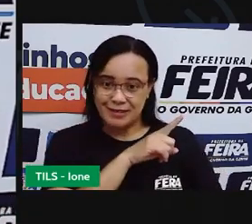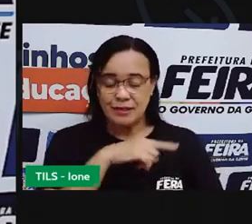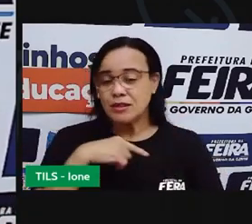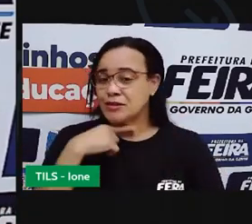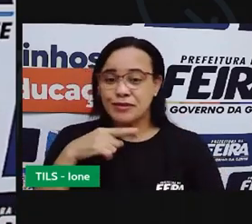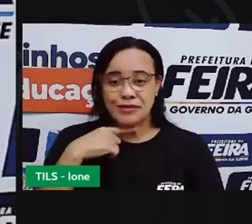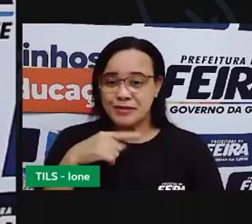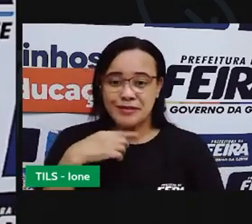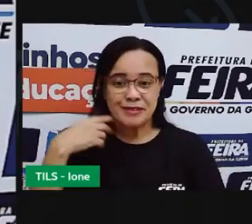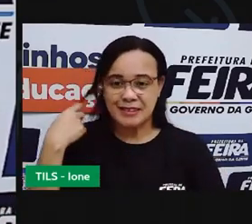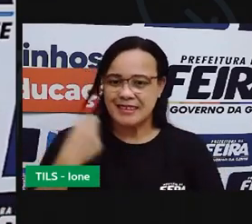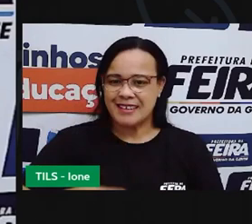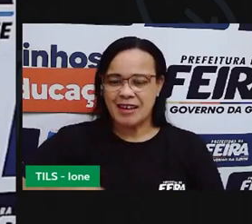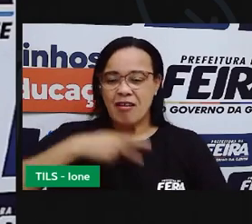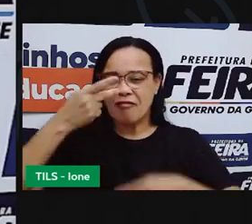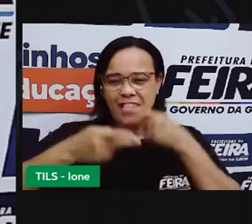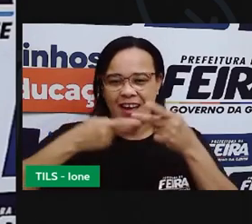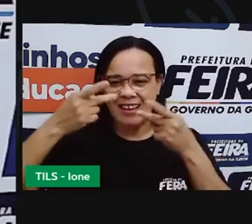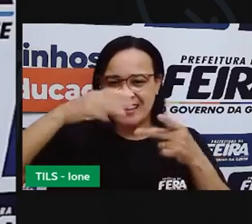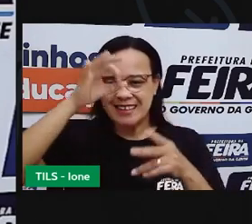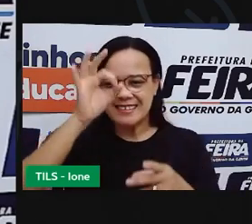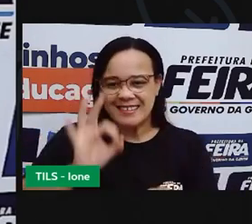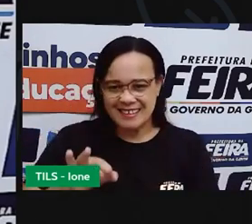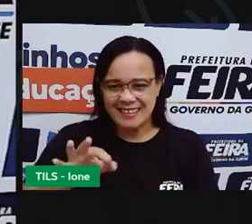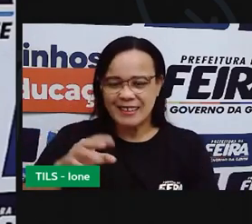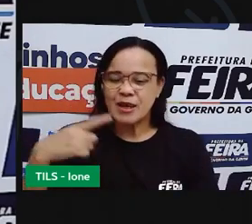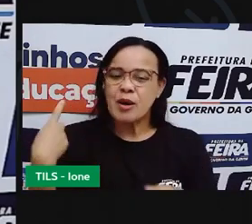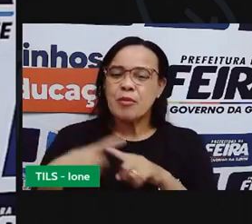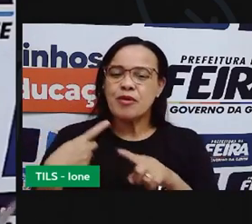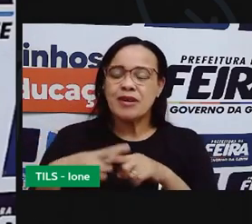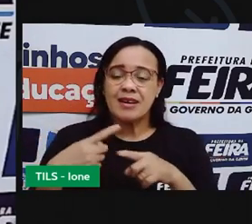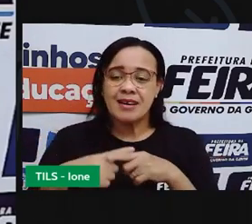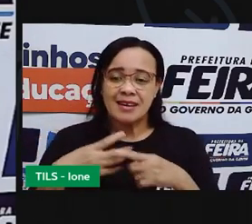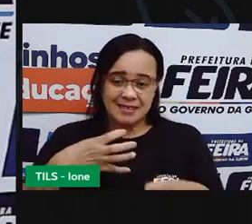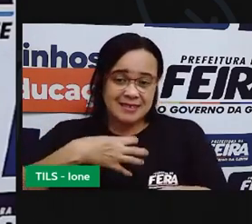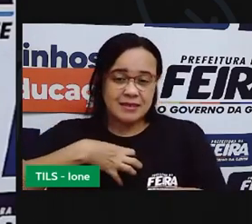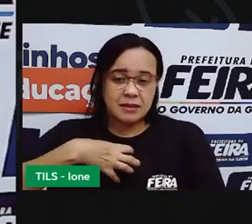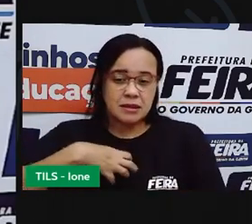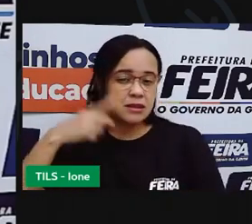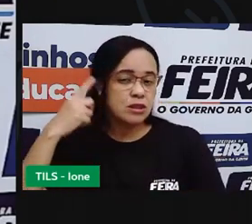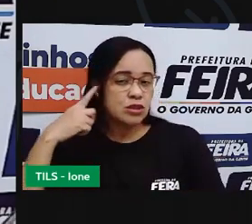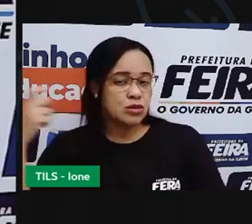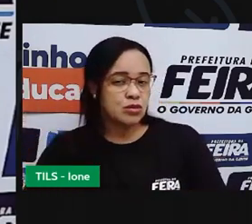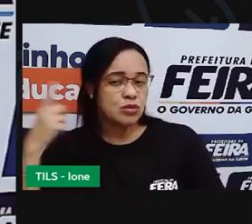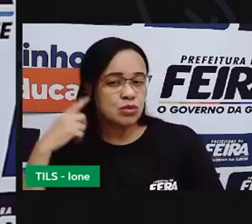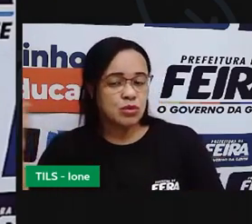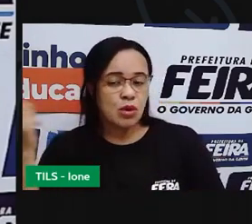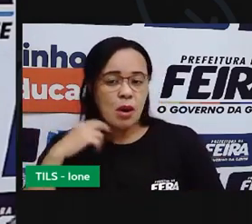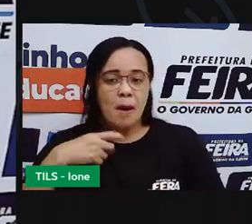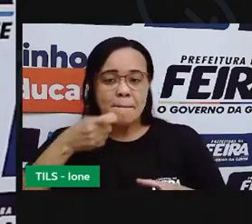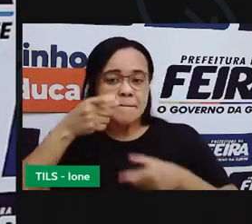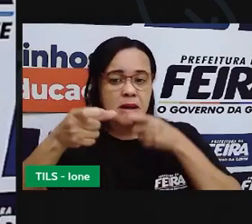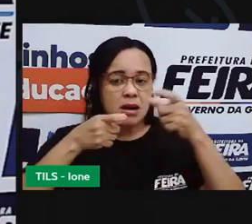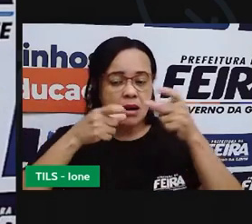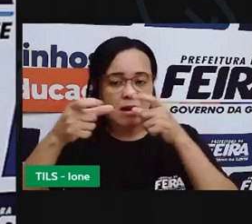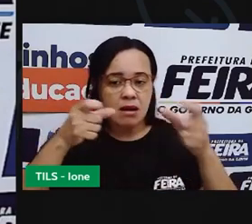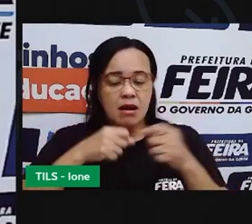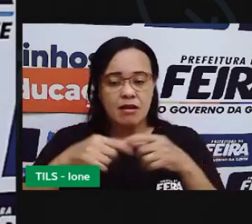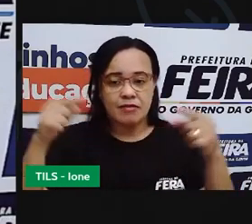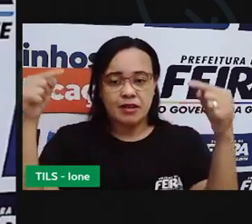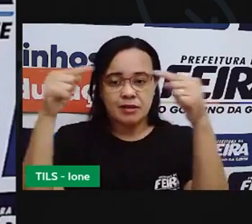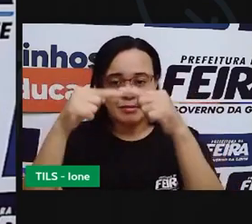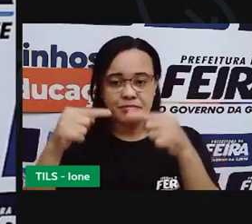Trava A leitura A língua A gente A gente A gente Pelo Dessa Semelhança De sons Entre as letras